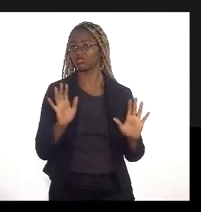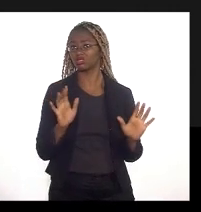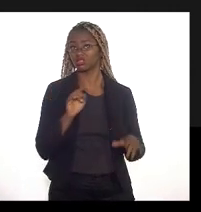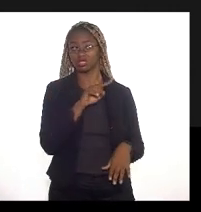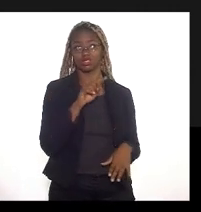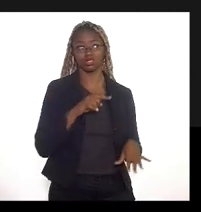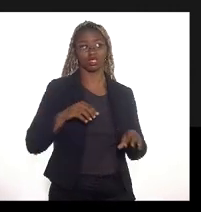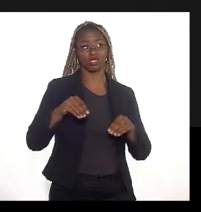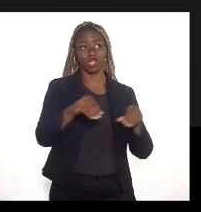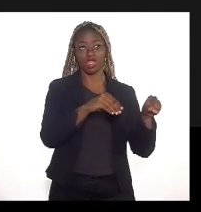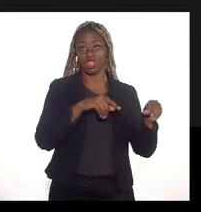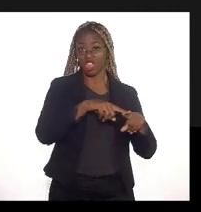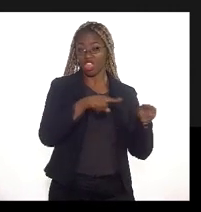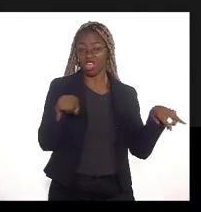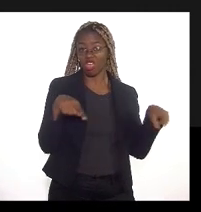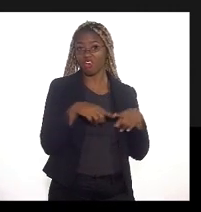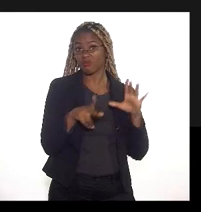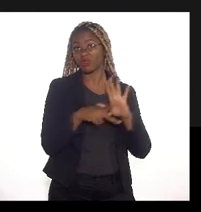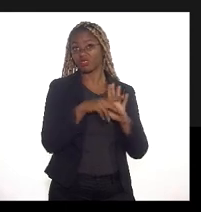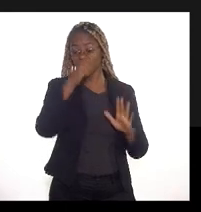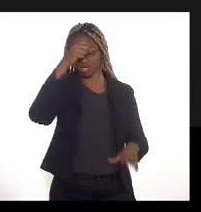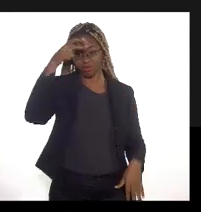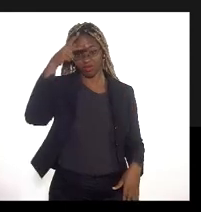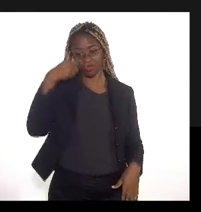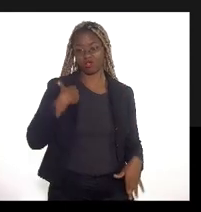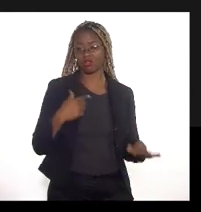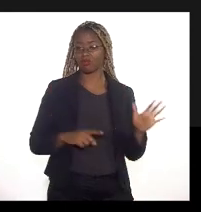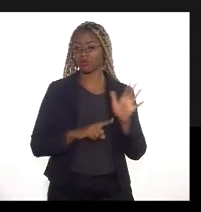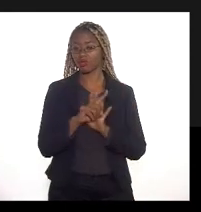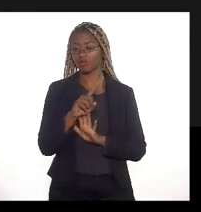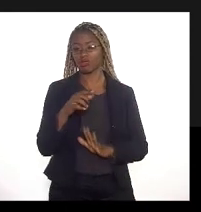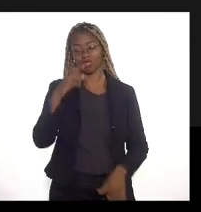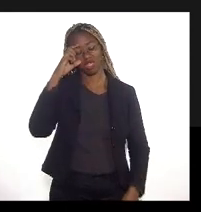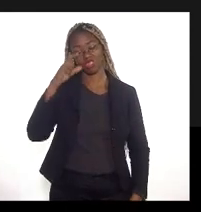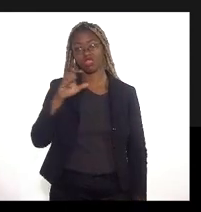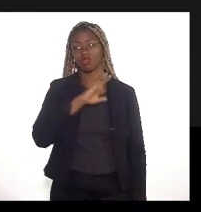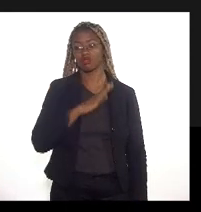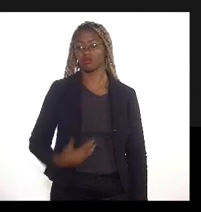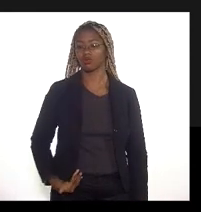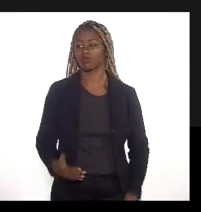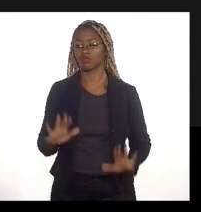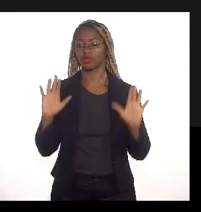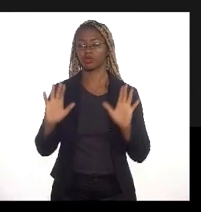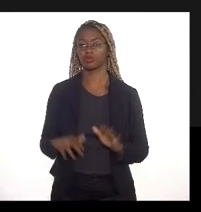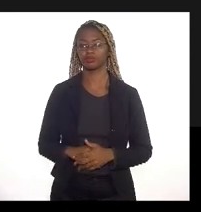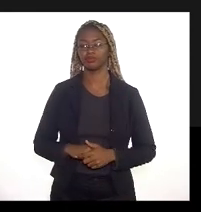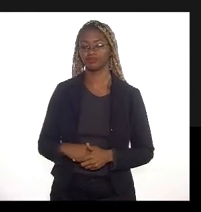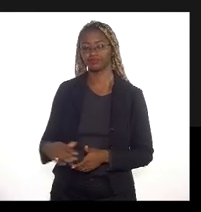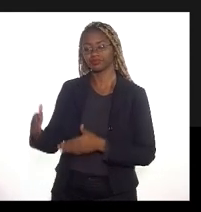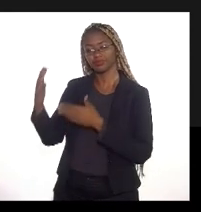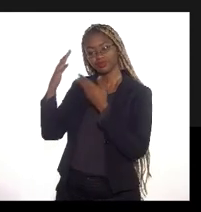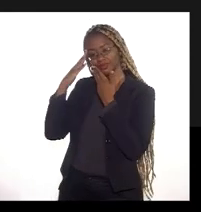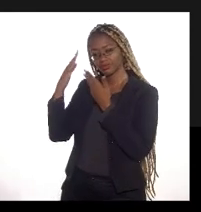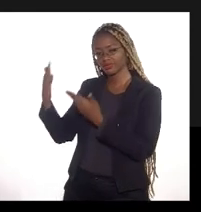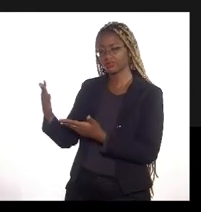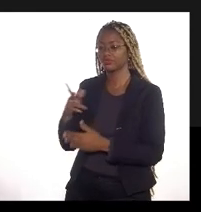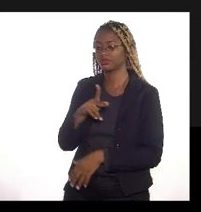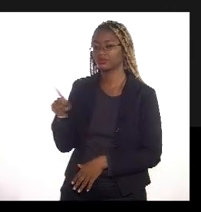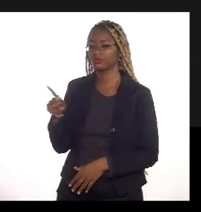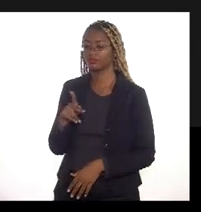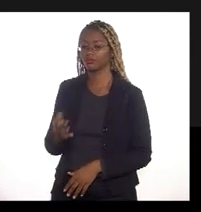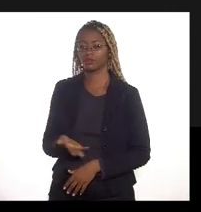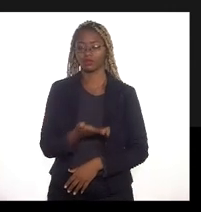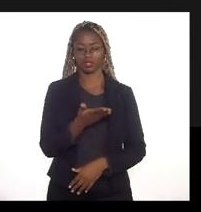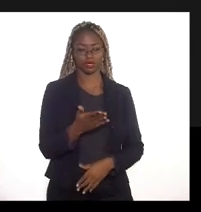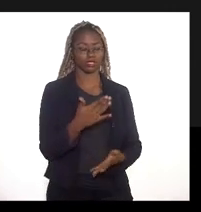prefeitura como é que fica isso então essa é a pergunta que deixo aqui o interesse público obrigado professor Sebastião Raulino secretário Leandro Guimarães